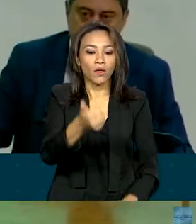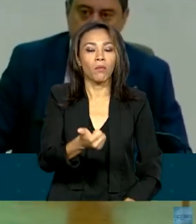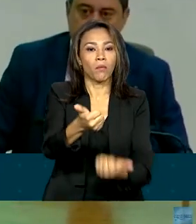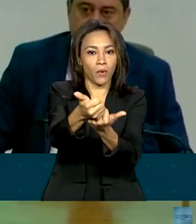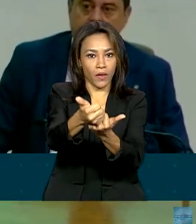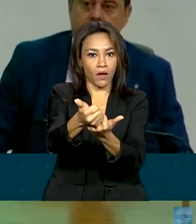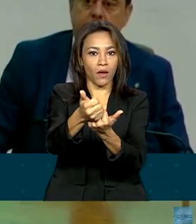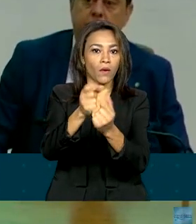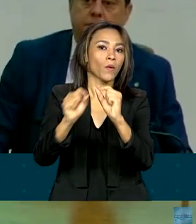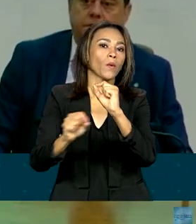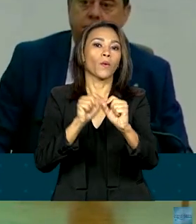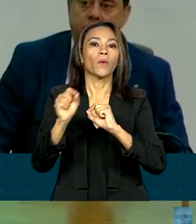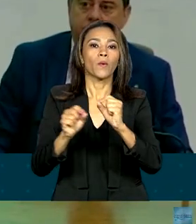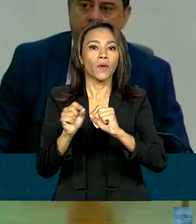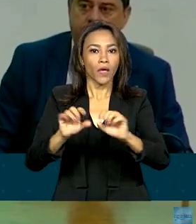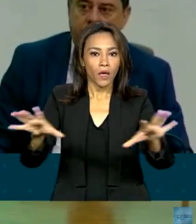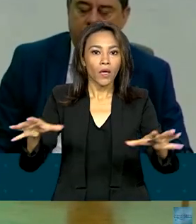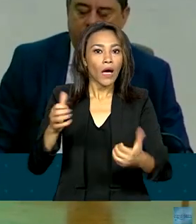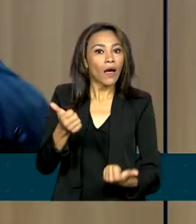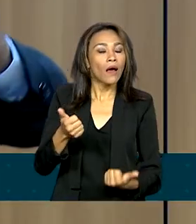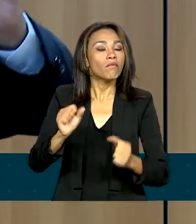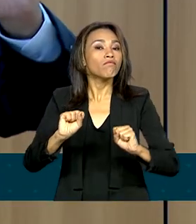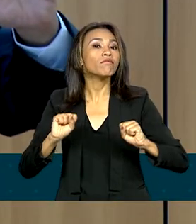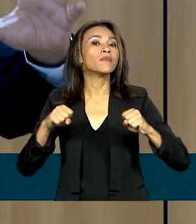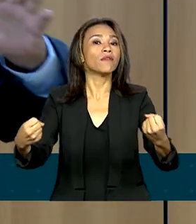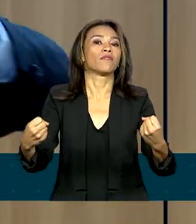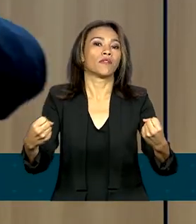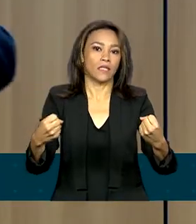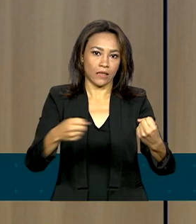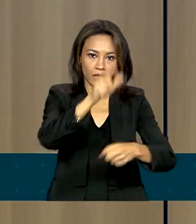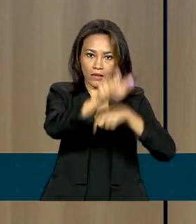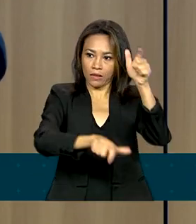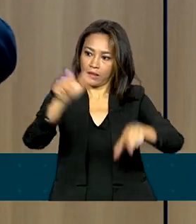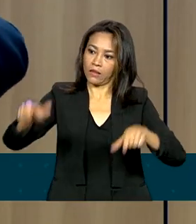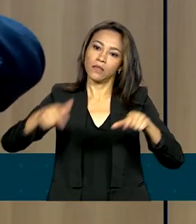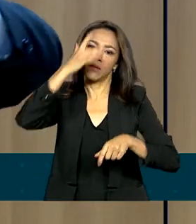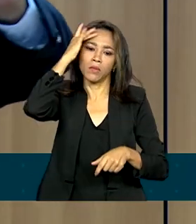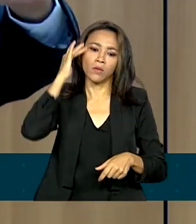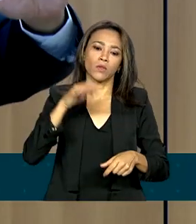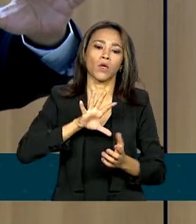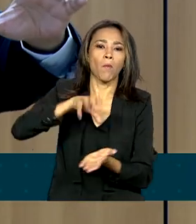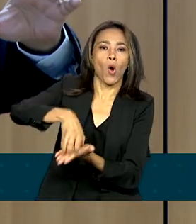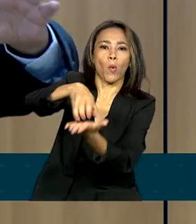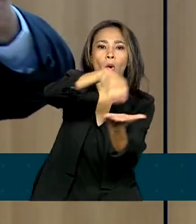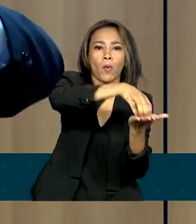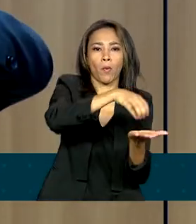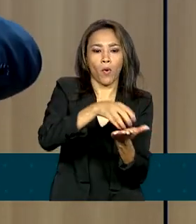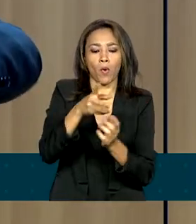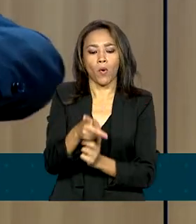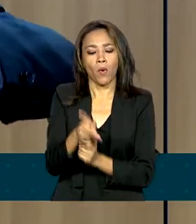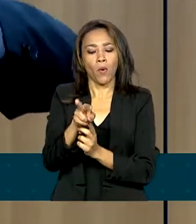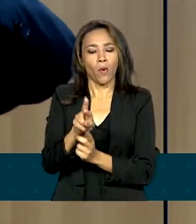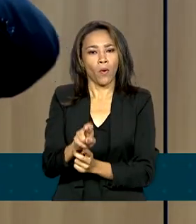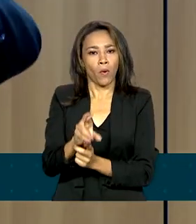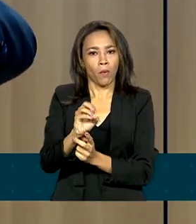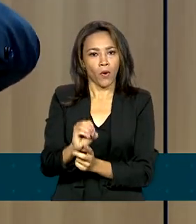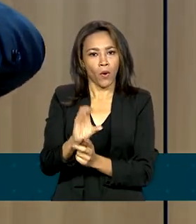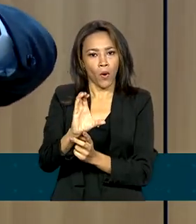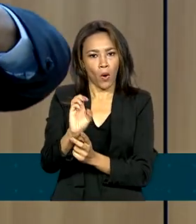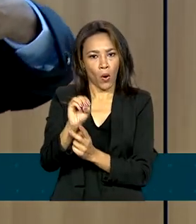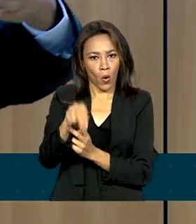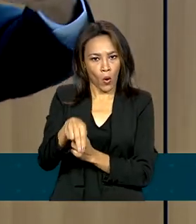proteção e defesa do consumidor no país. Os PROCONs estaduais ou PROCONs municipais que queiram atender